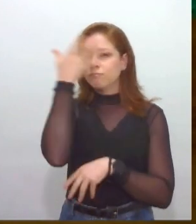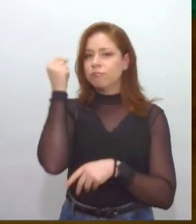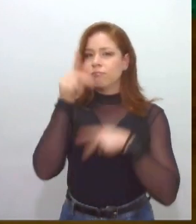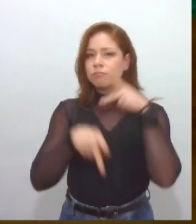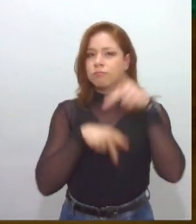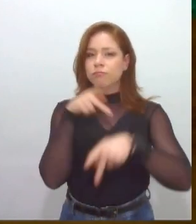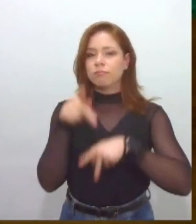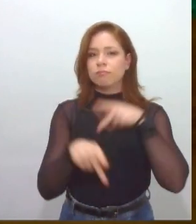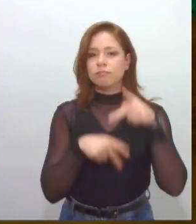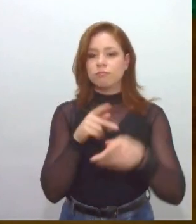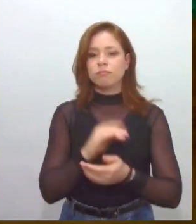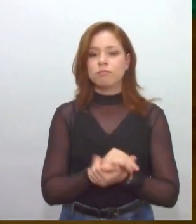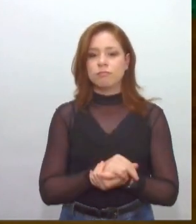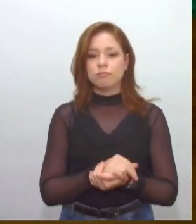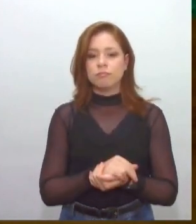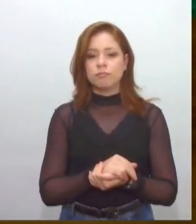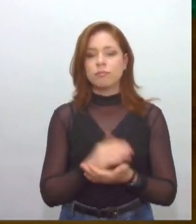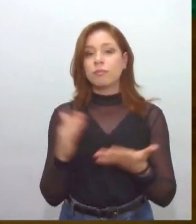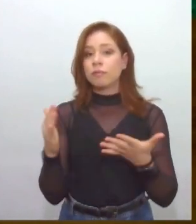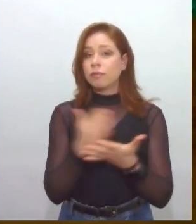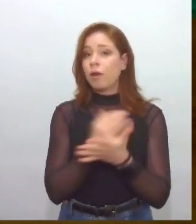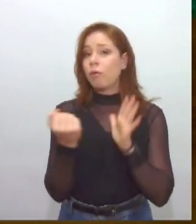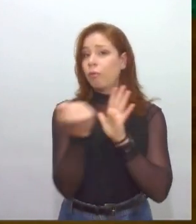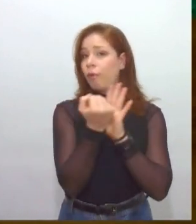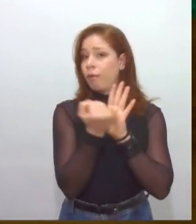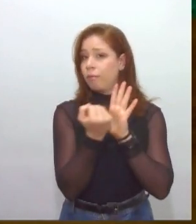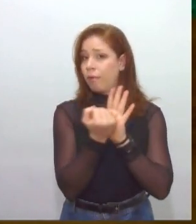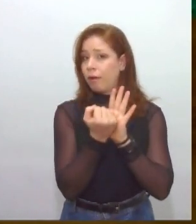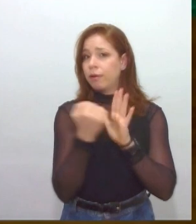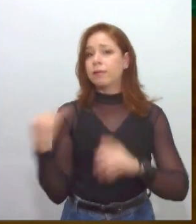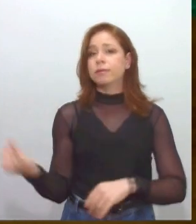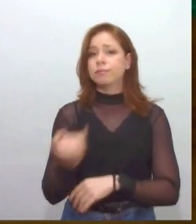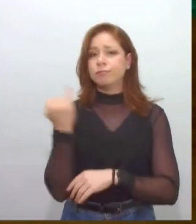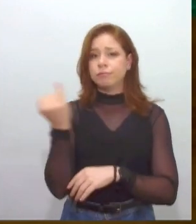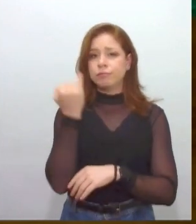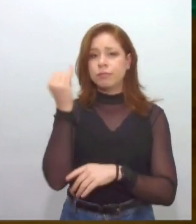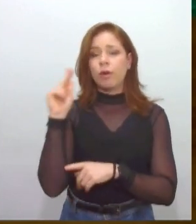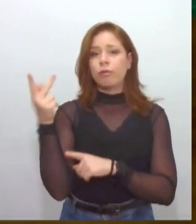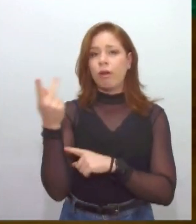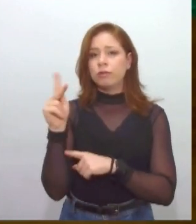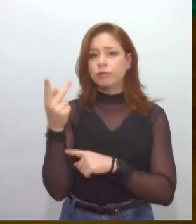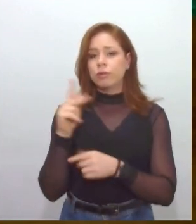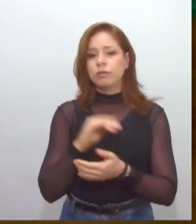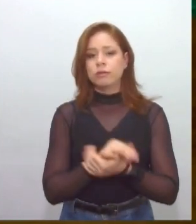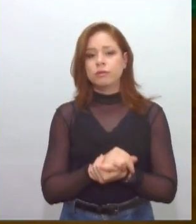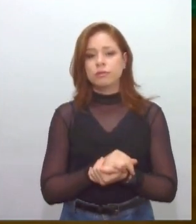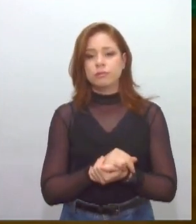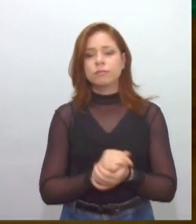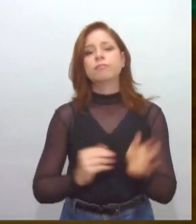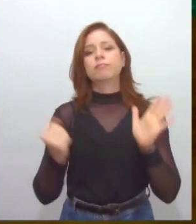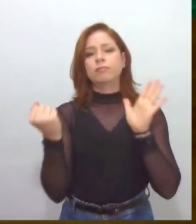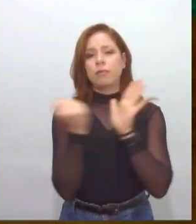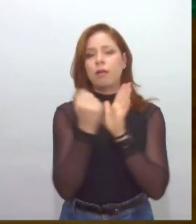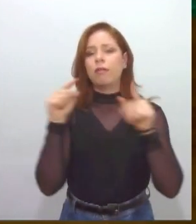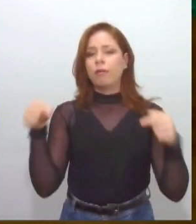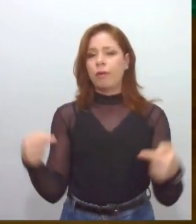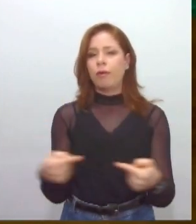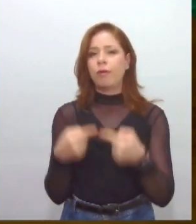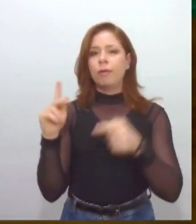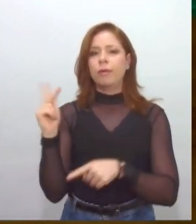efemérides cívicas, essas efemérides históricas, que contam